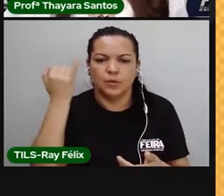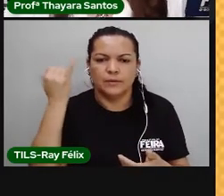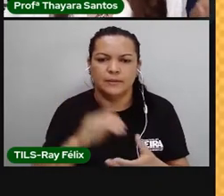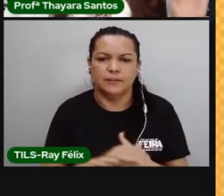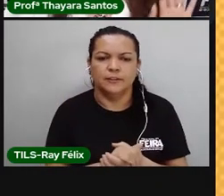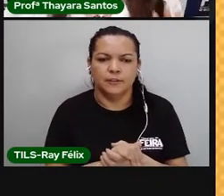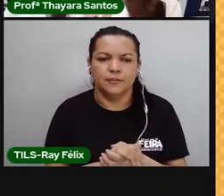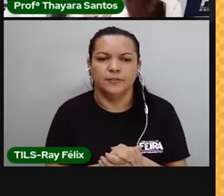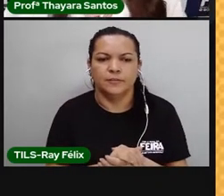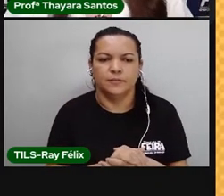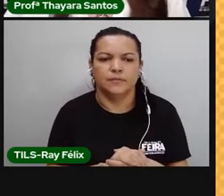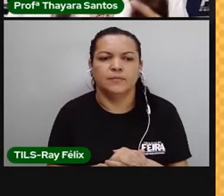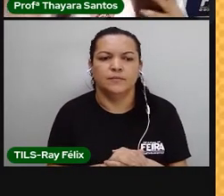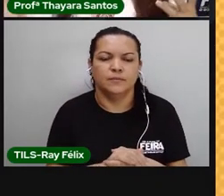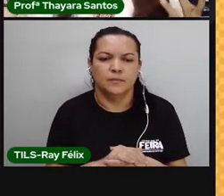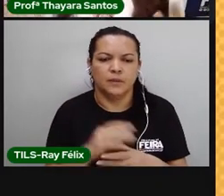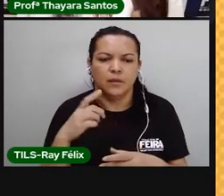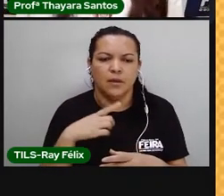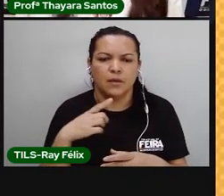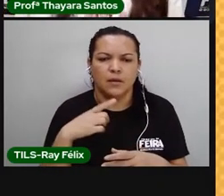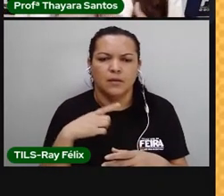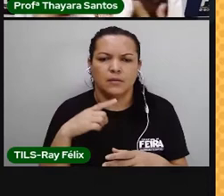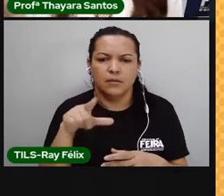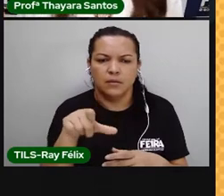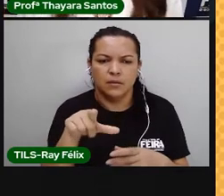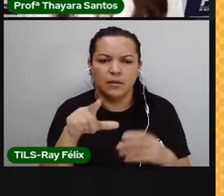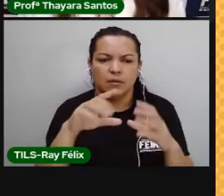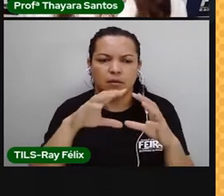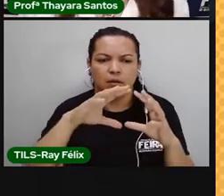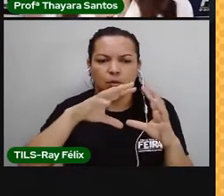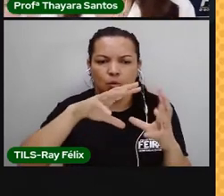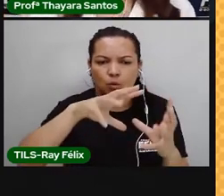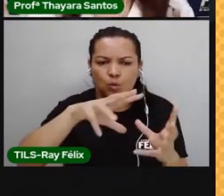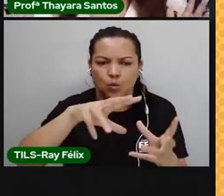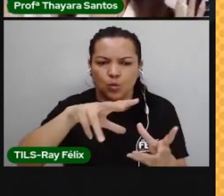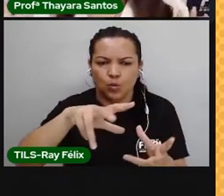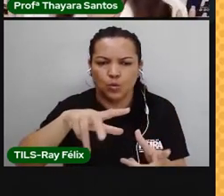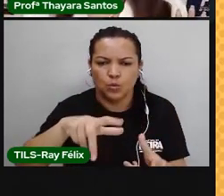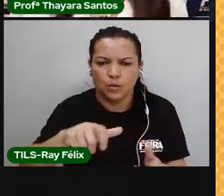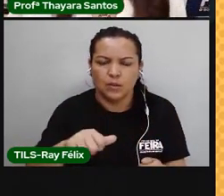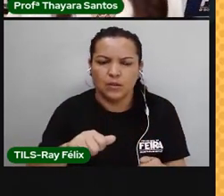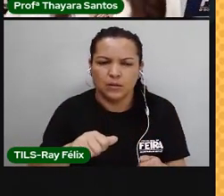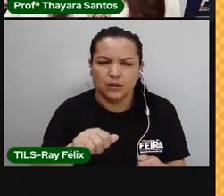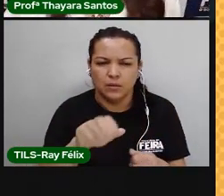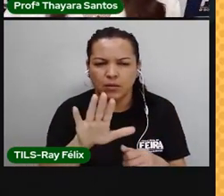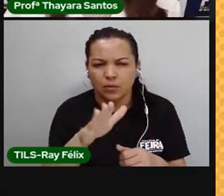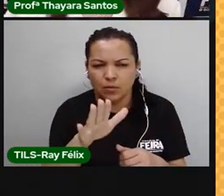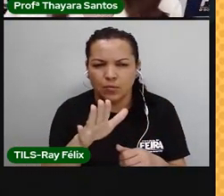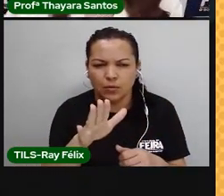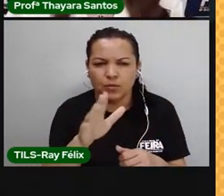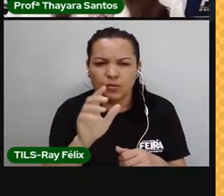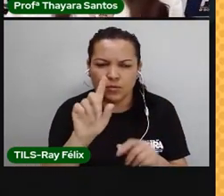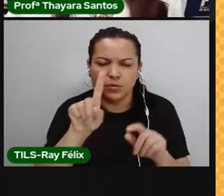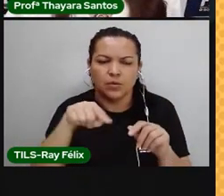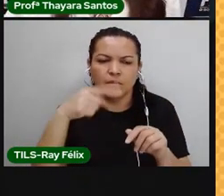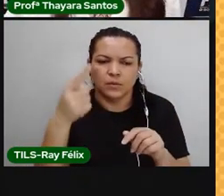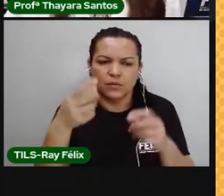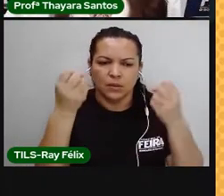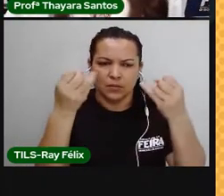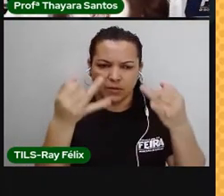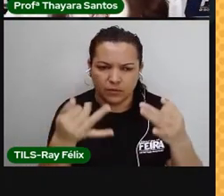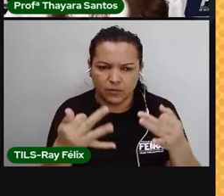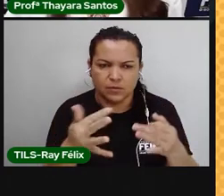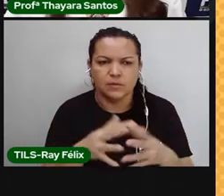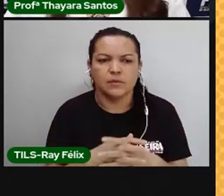Então, aqui a gente está representando o todo da Terra. A imagem ficou um pouquinho desfotada aí, mas eu vou explicar para vocês direito.